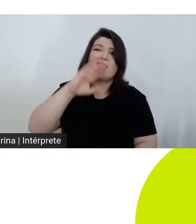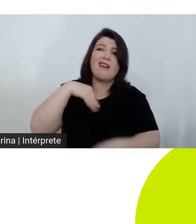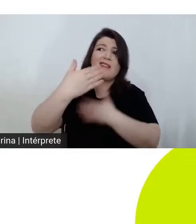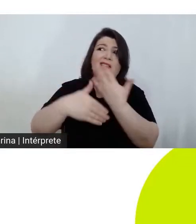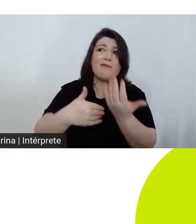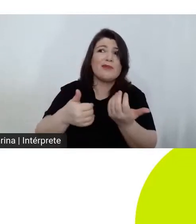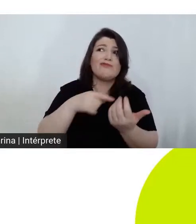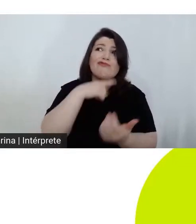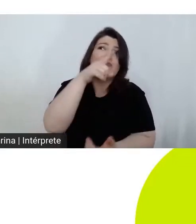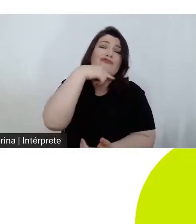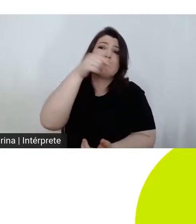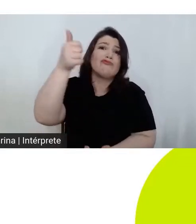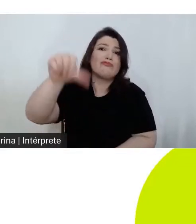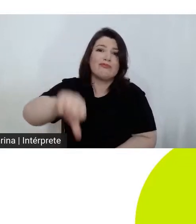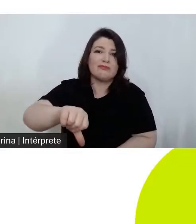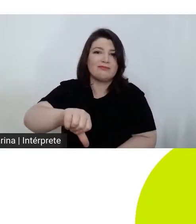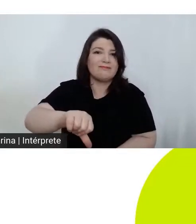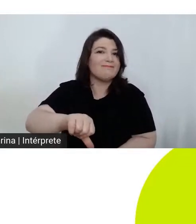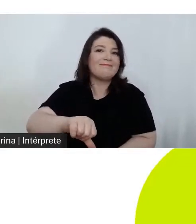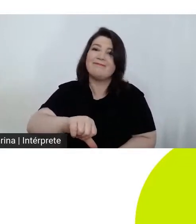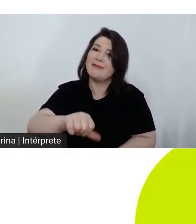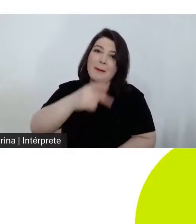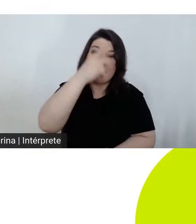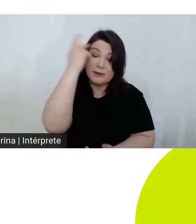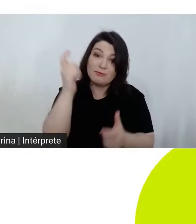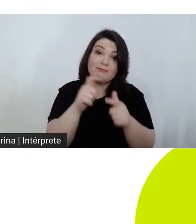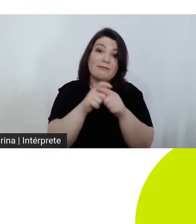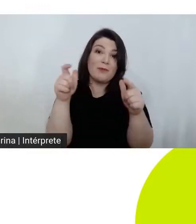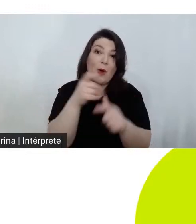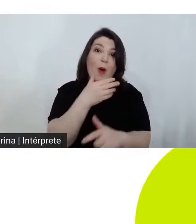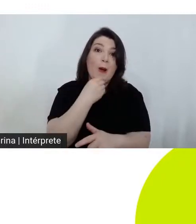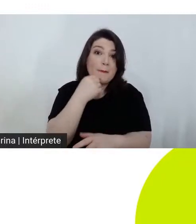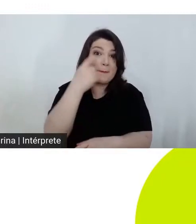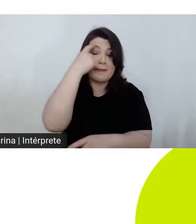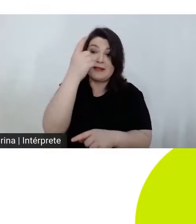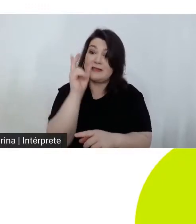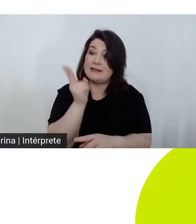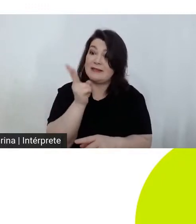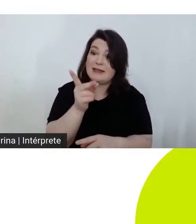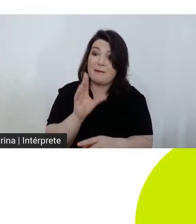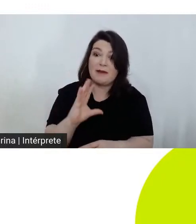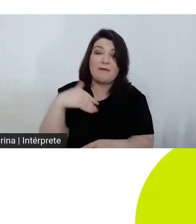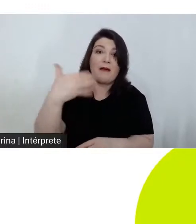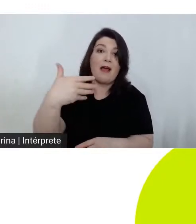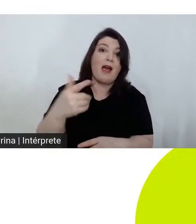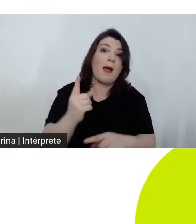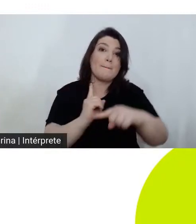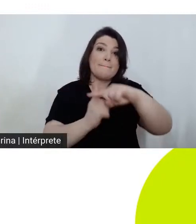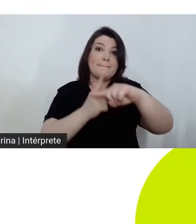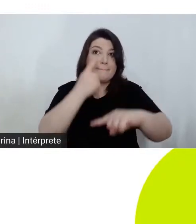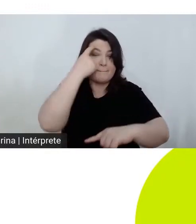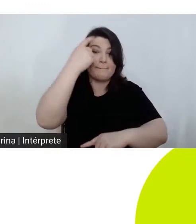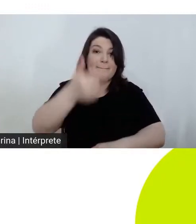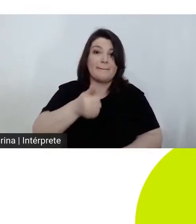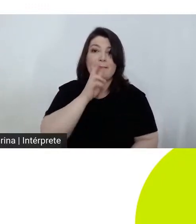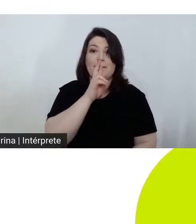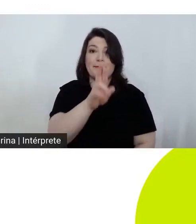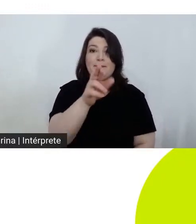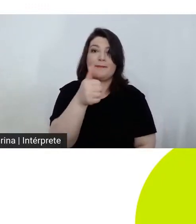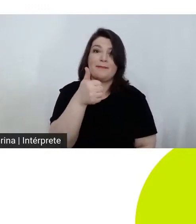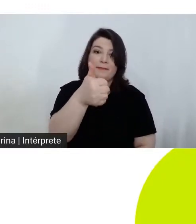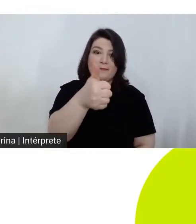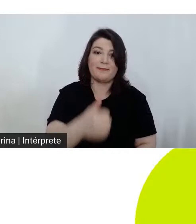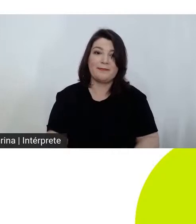exemplo na Primeira Guerra Mundial em que de facto toda a gente acreditava que a guerra ia ser breve e que ia ser até necessária para purificar a